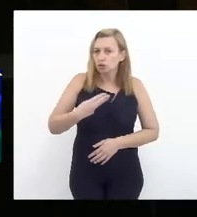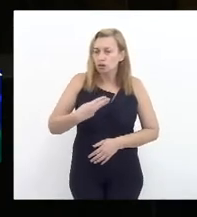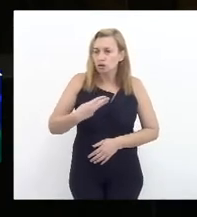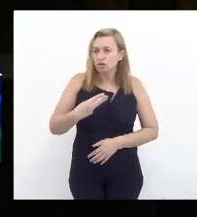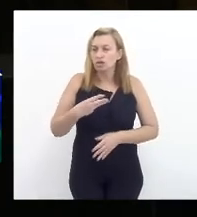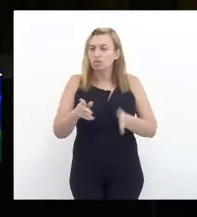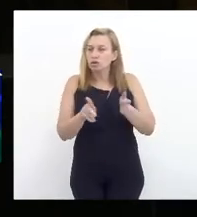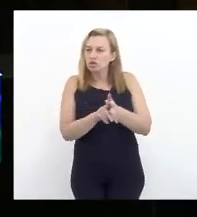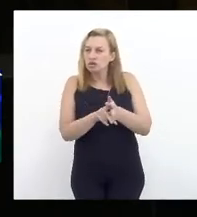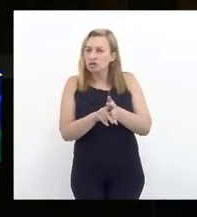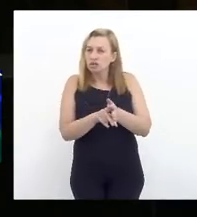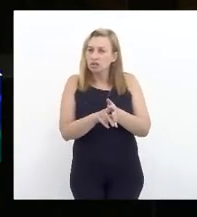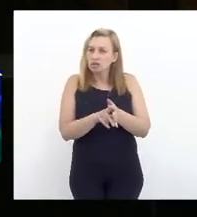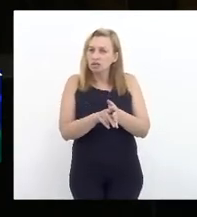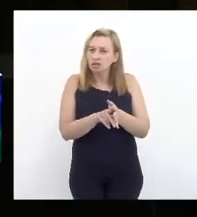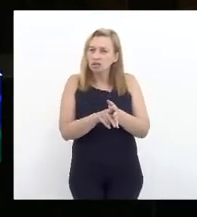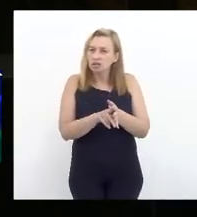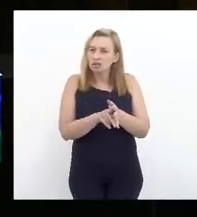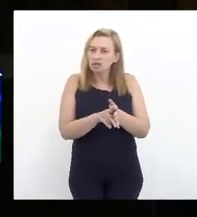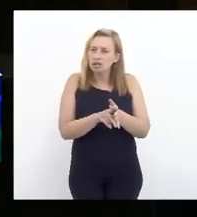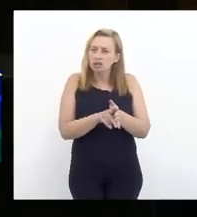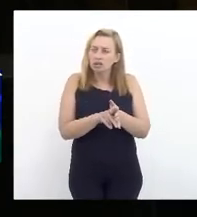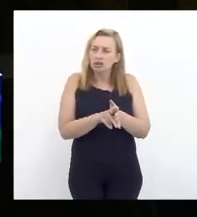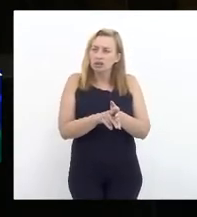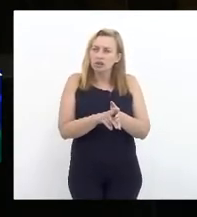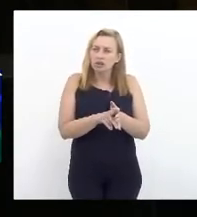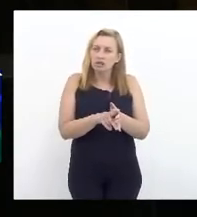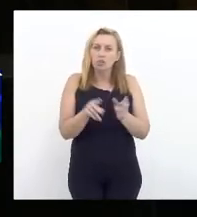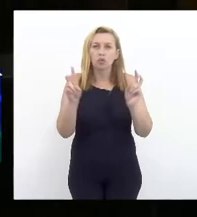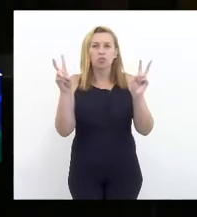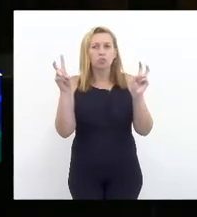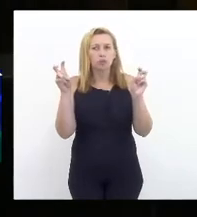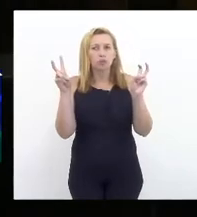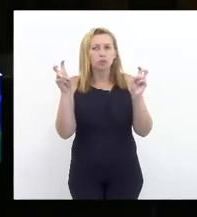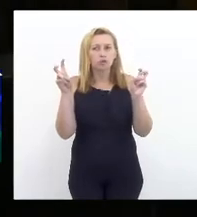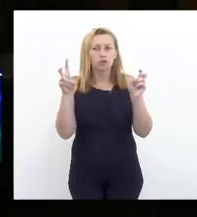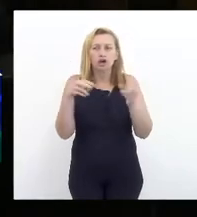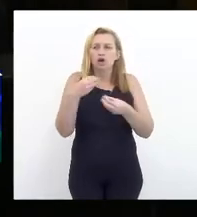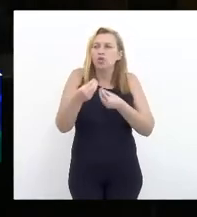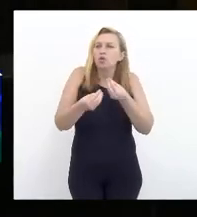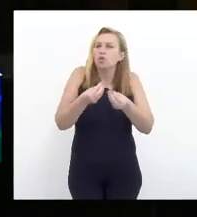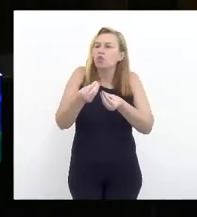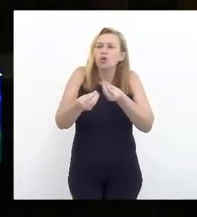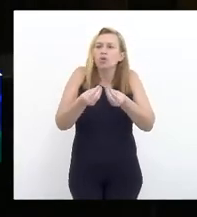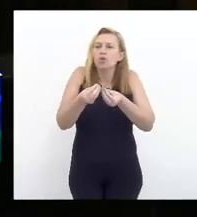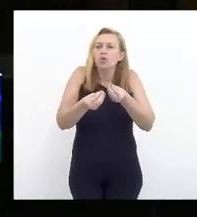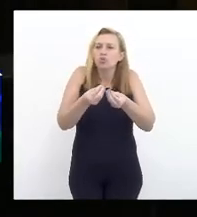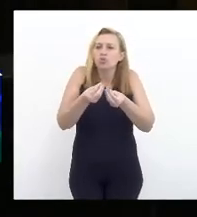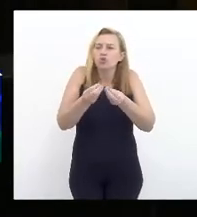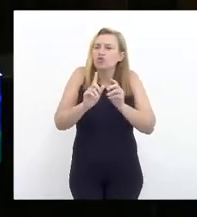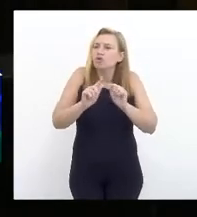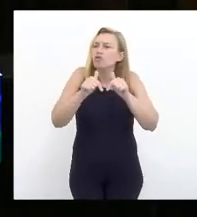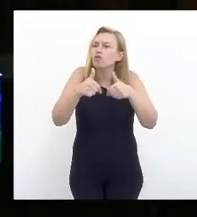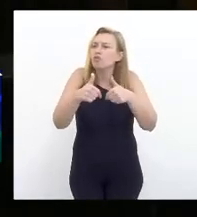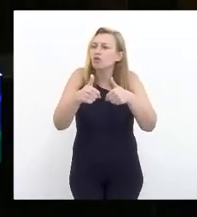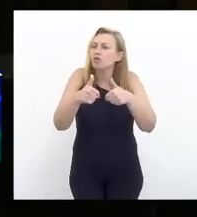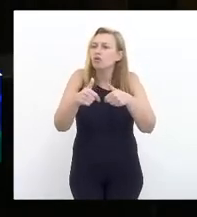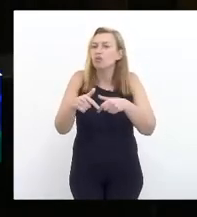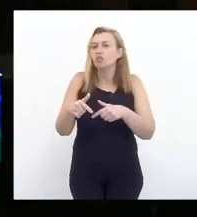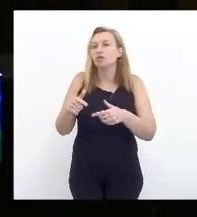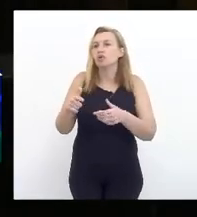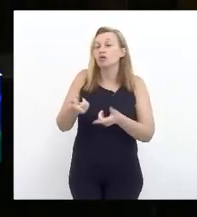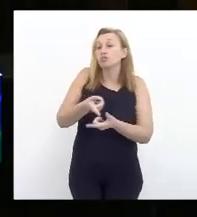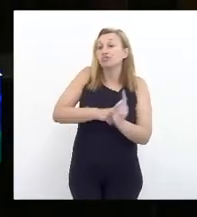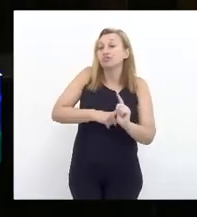projeto é que diz respeito a como vai tratar o serviço da